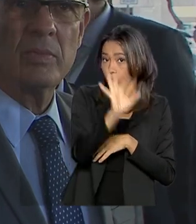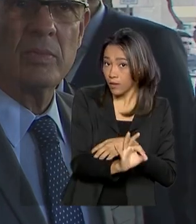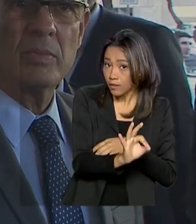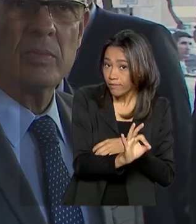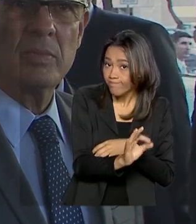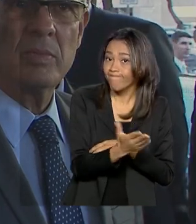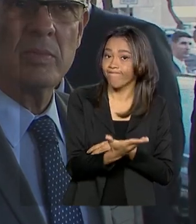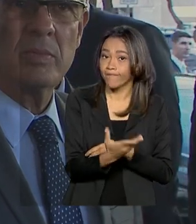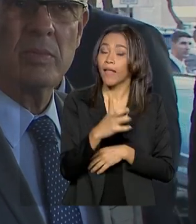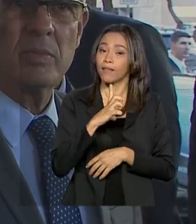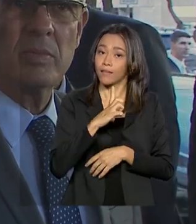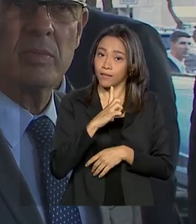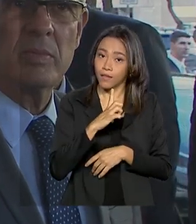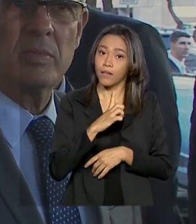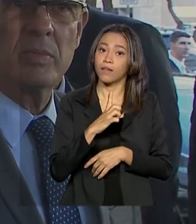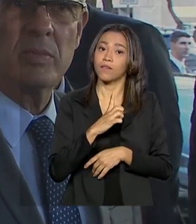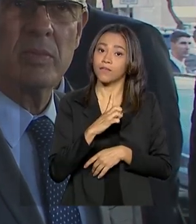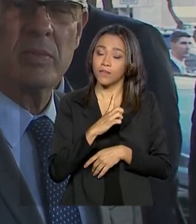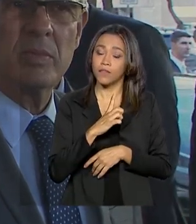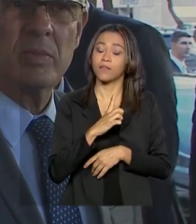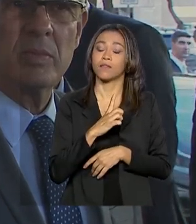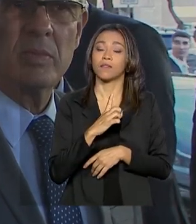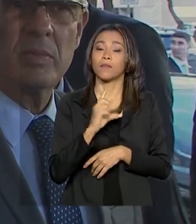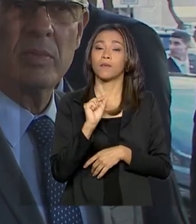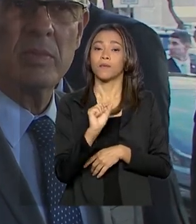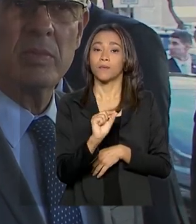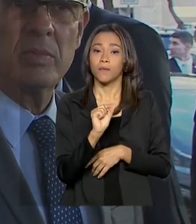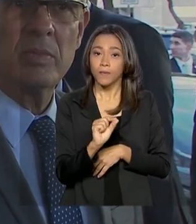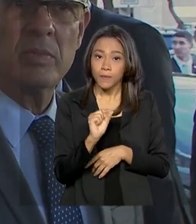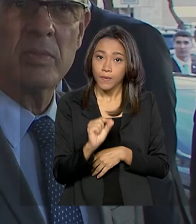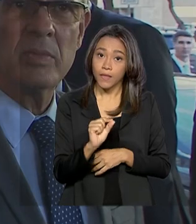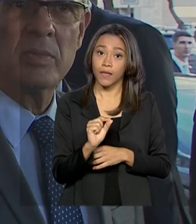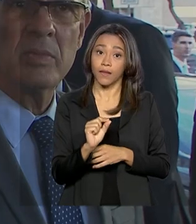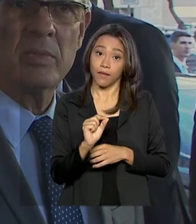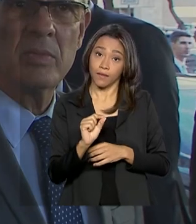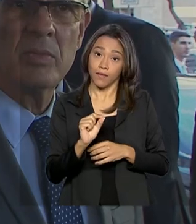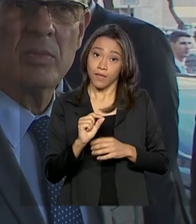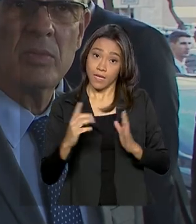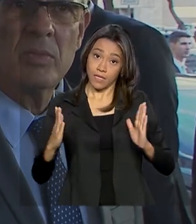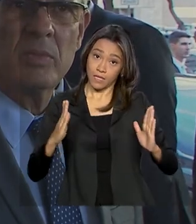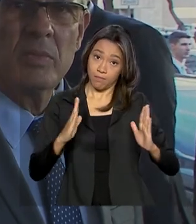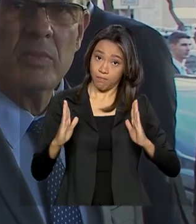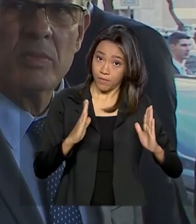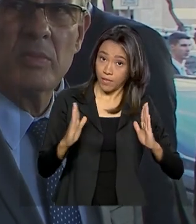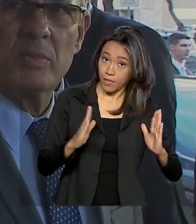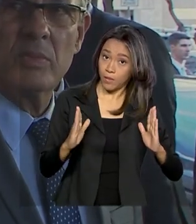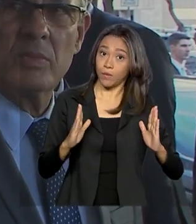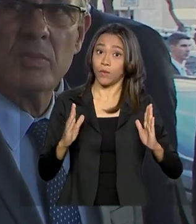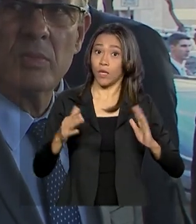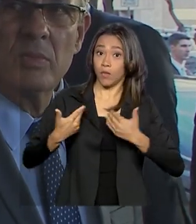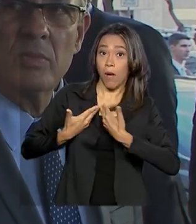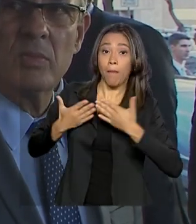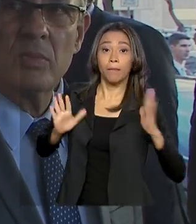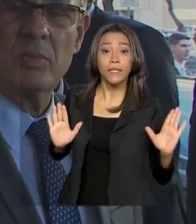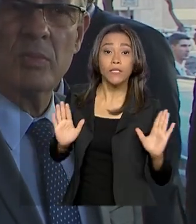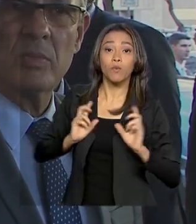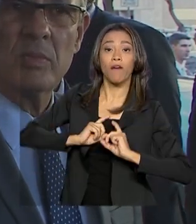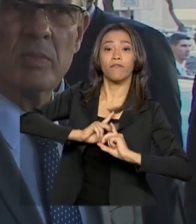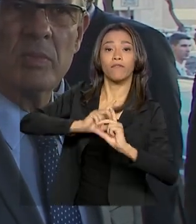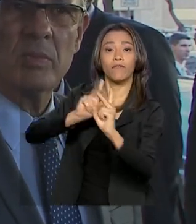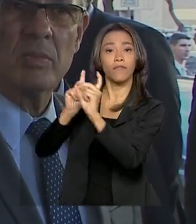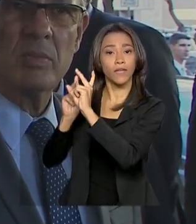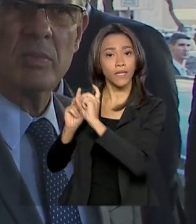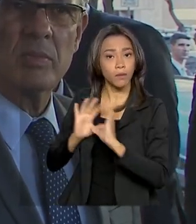Houve uma sazonalidade tendo em vista coincidir uma entre safra e com uma compra, porque nós estamos abrindo o comércio para mundo todo.